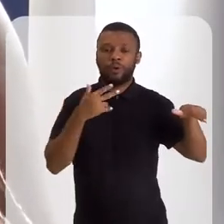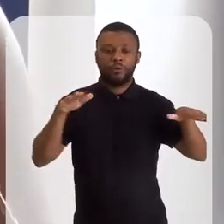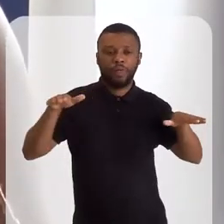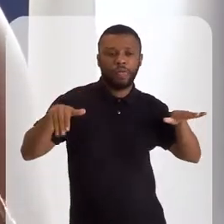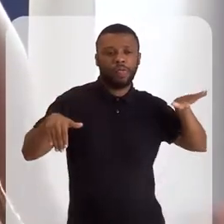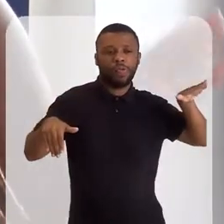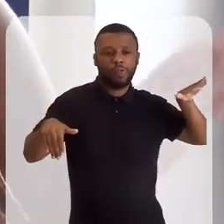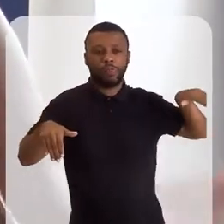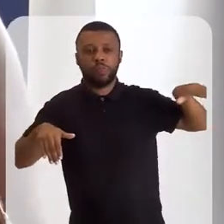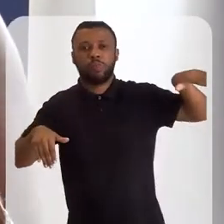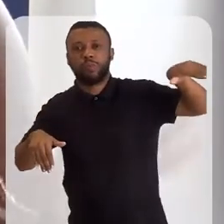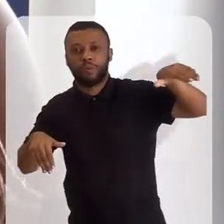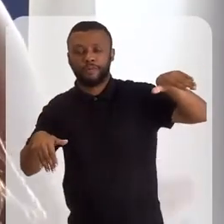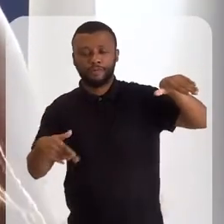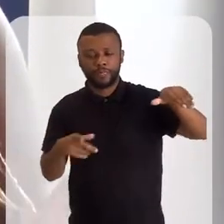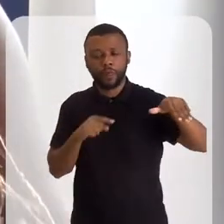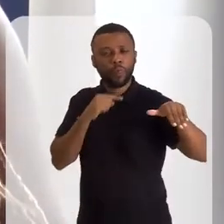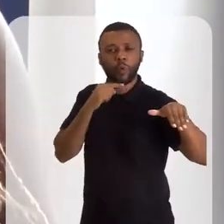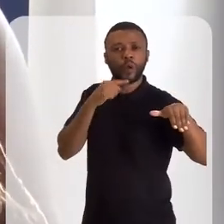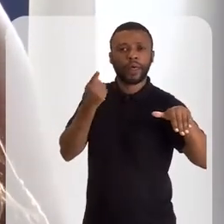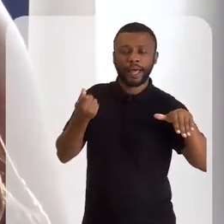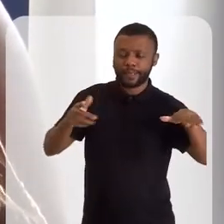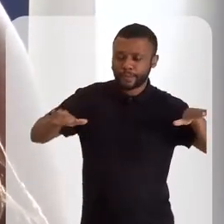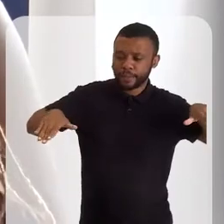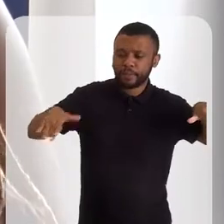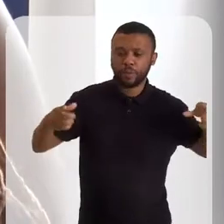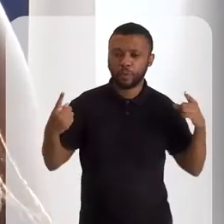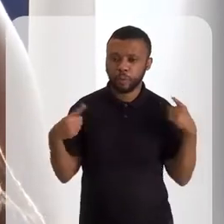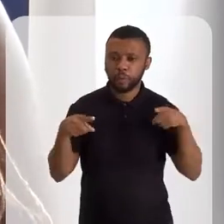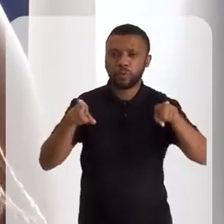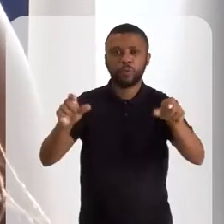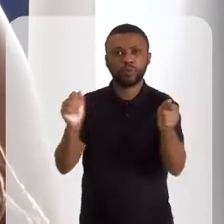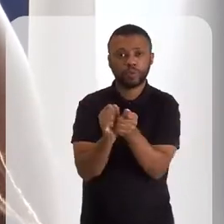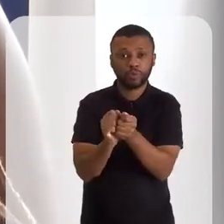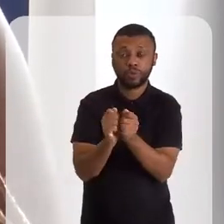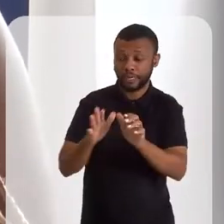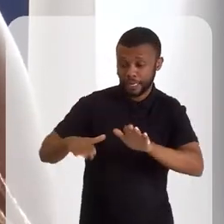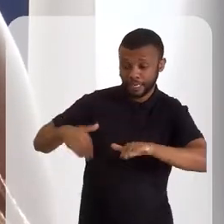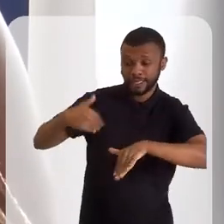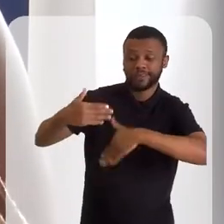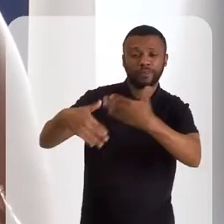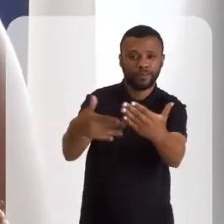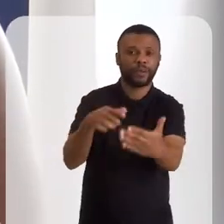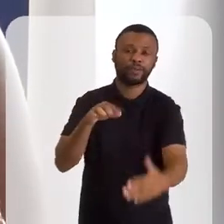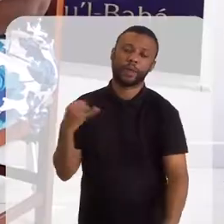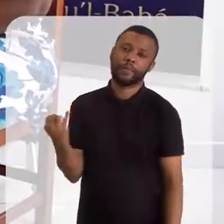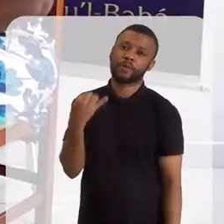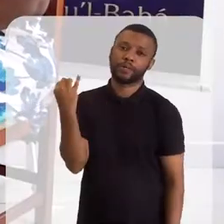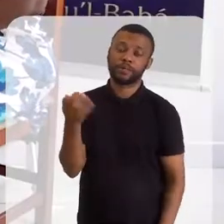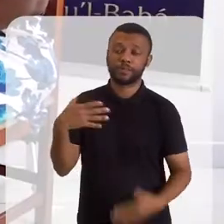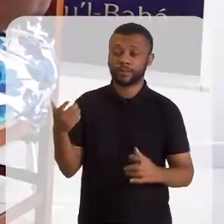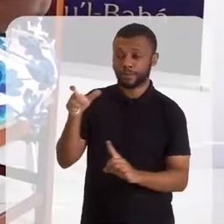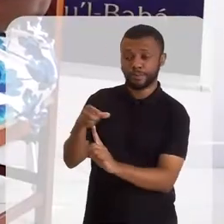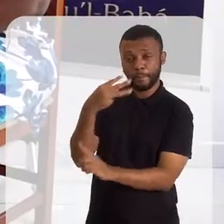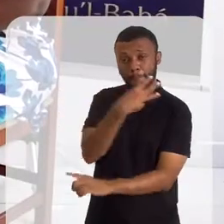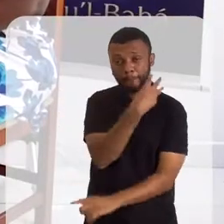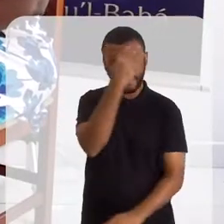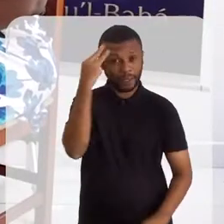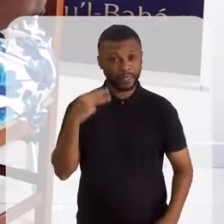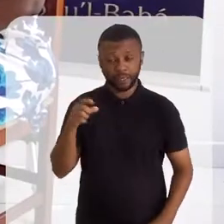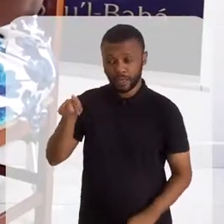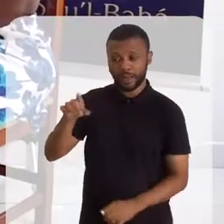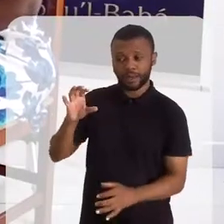voar ou salvou sem a outra. Então, esse desenvolvimento é extremamente necessário. E Maria faz parte dessa história.